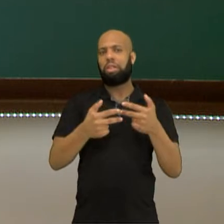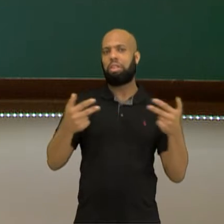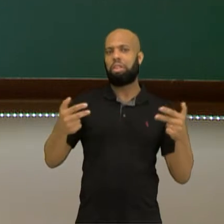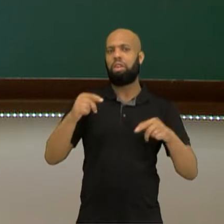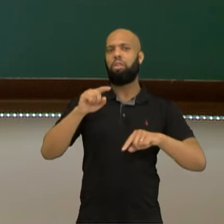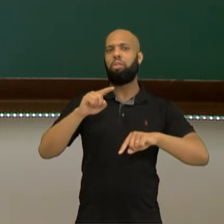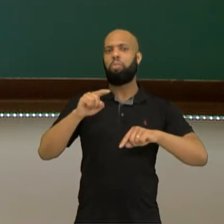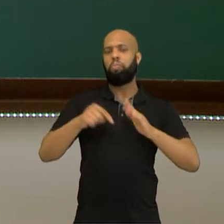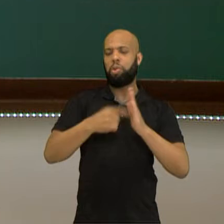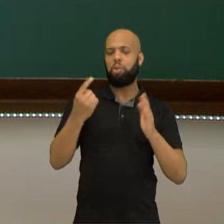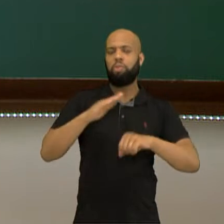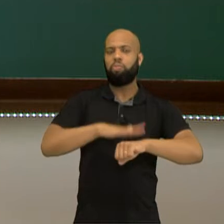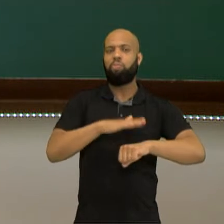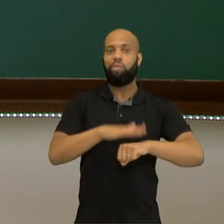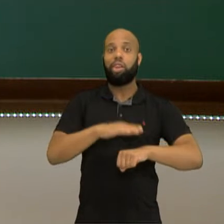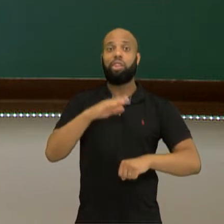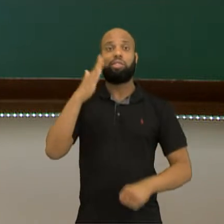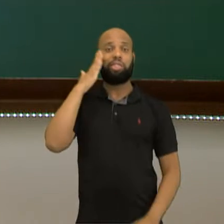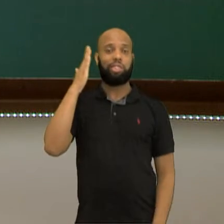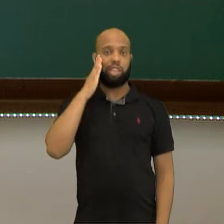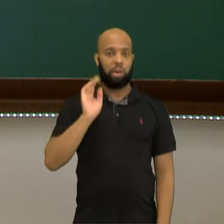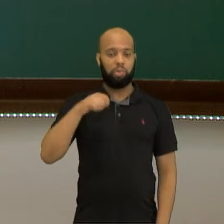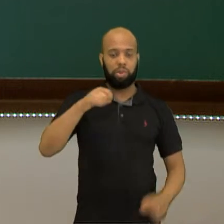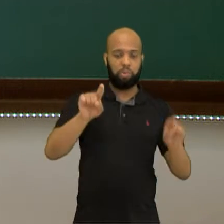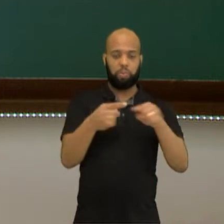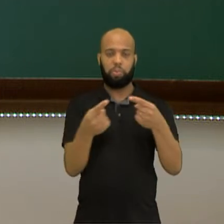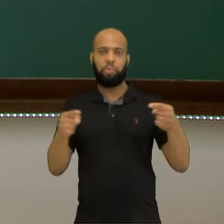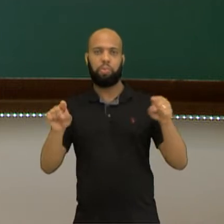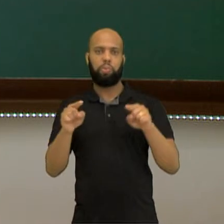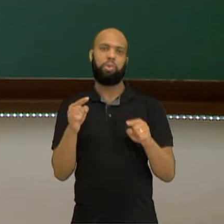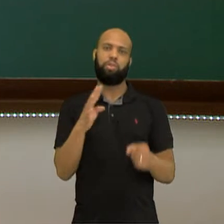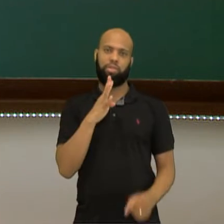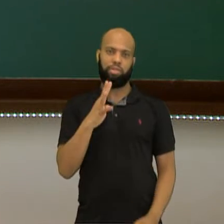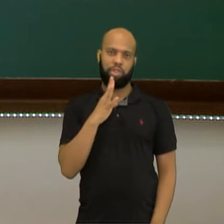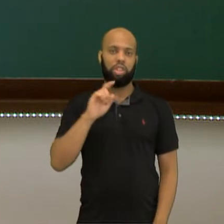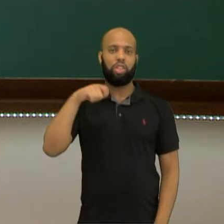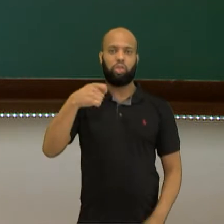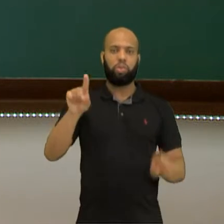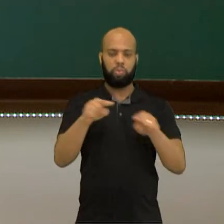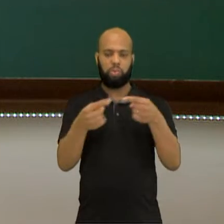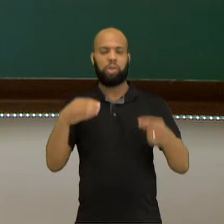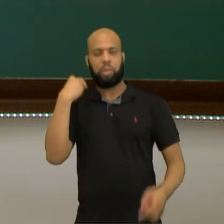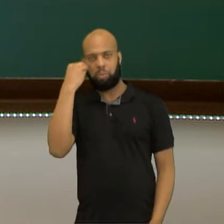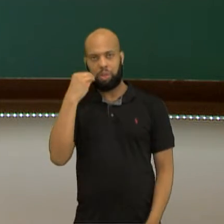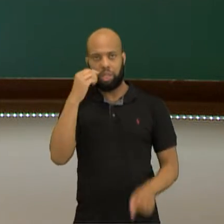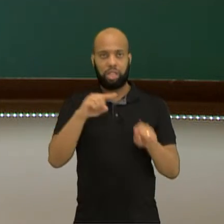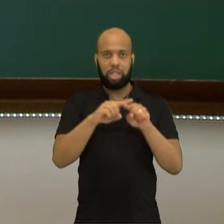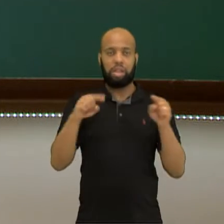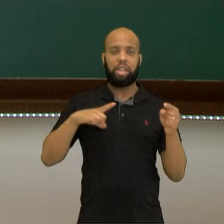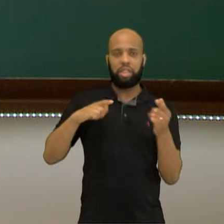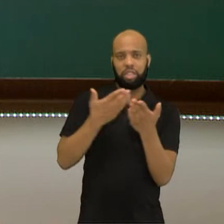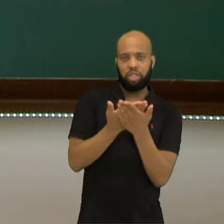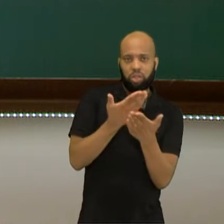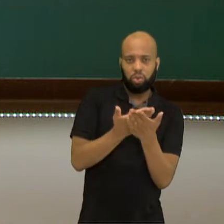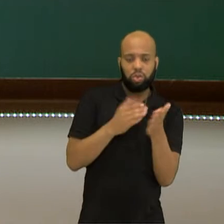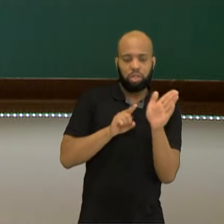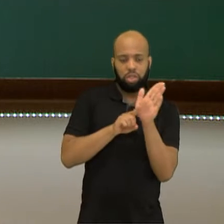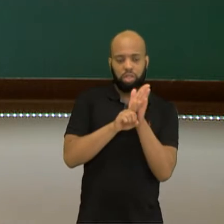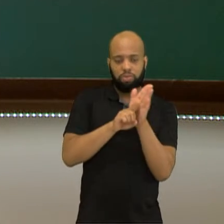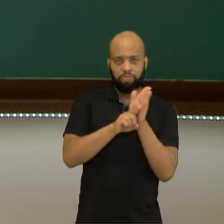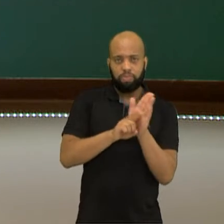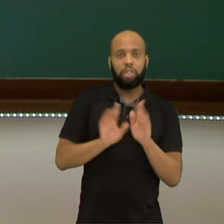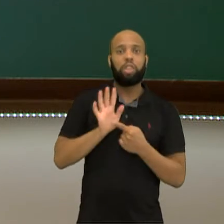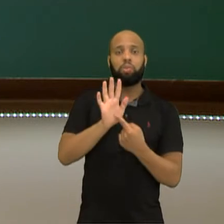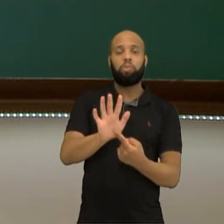que se tem notícia de uma música, que se torna, que se tem conhecimento de uma música experimental. No entanto, estudos apontam que antes já